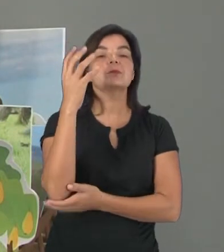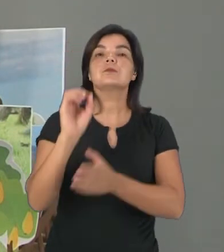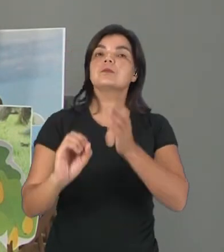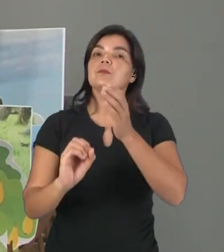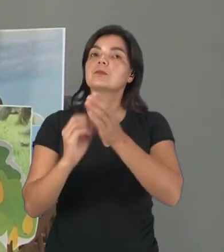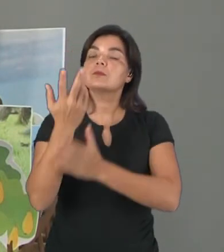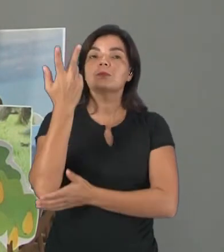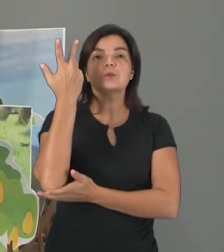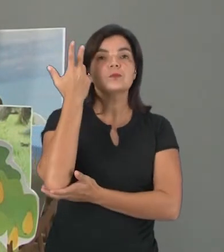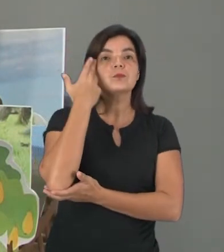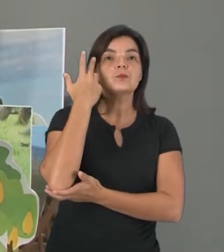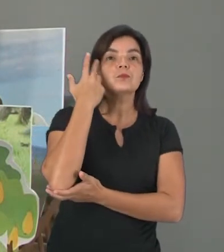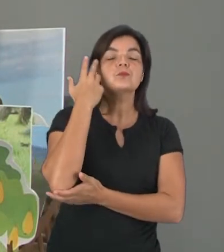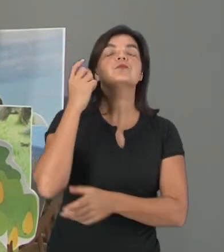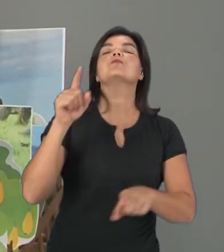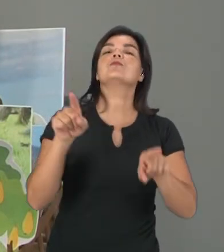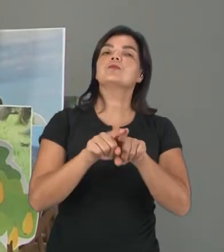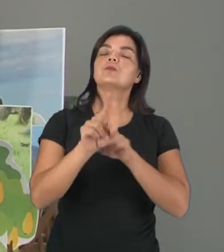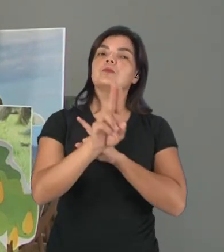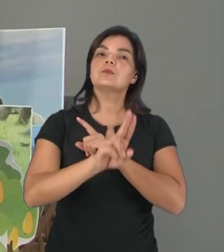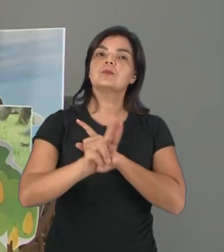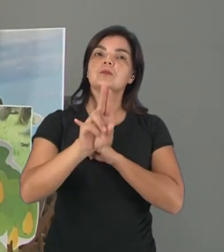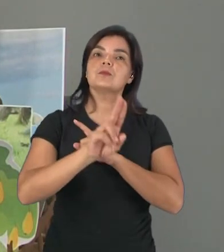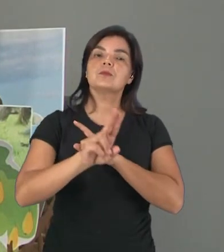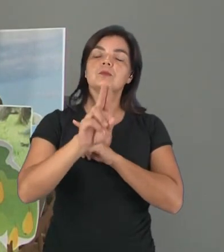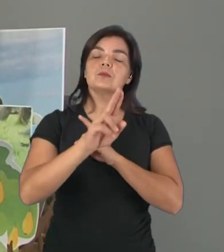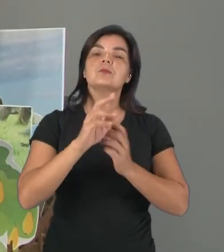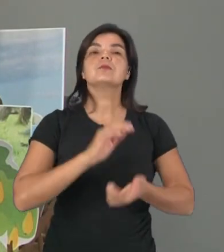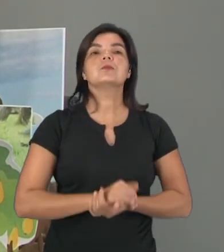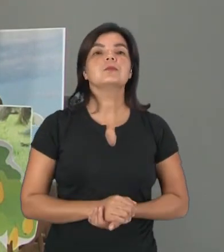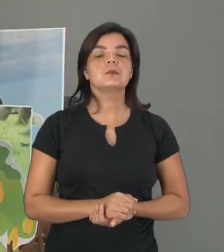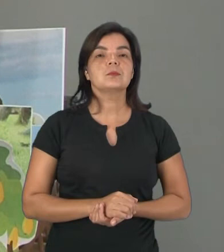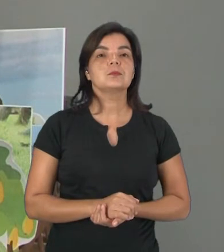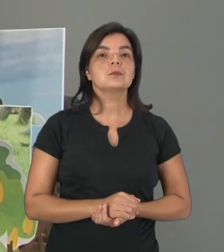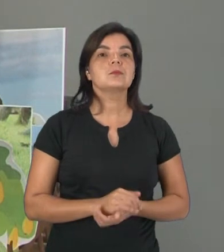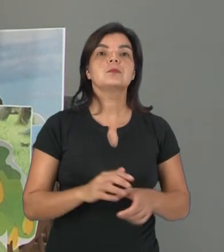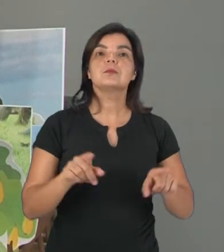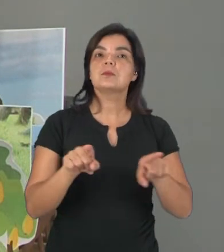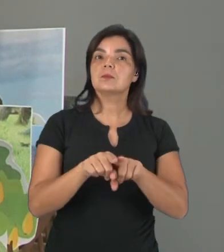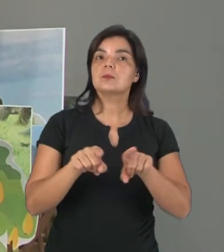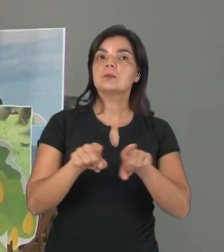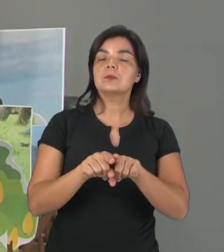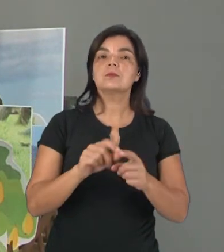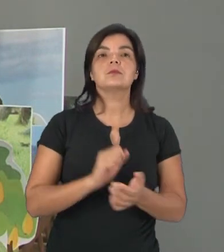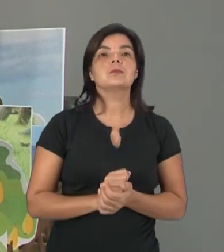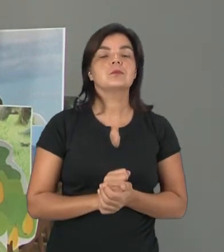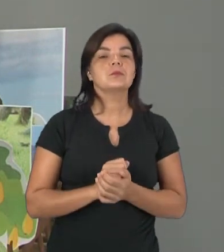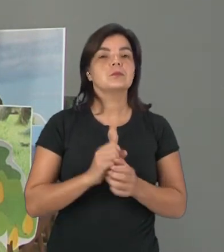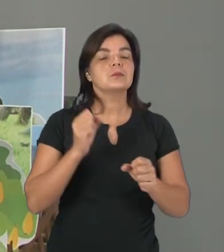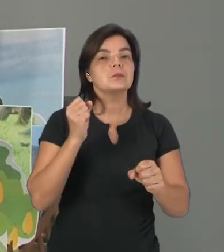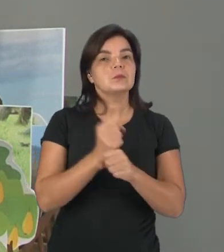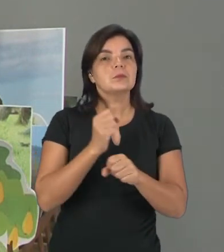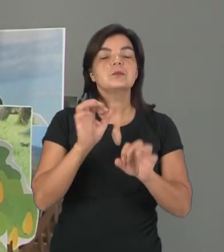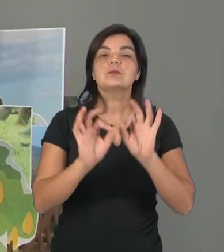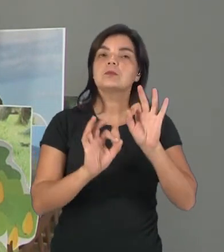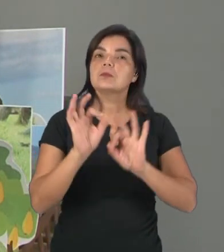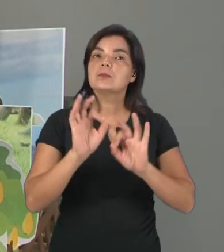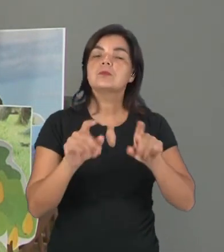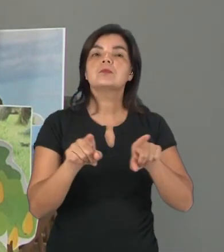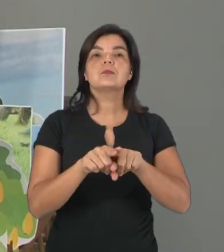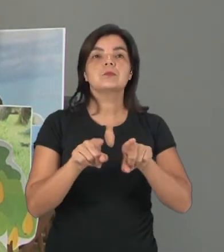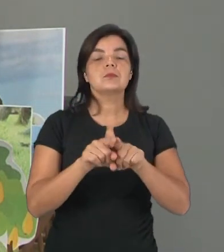nativa. Também utilizado, essa árvore é utilizada nas construções também,